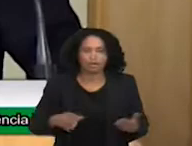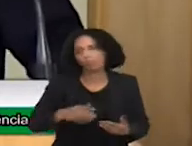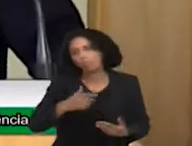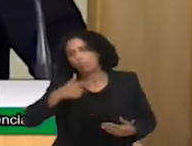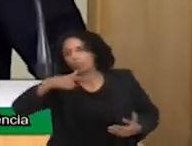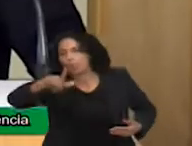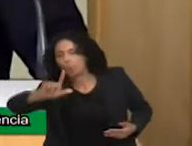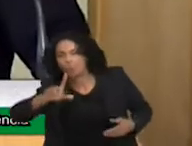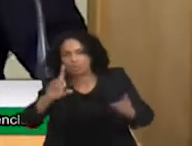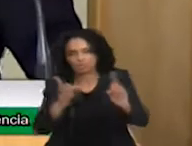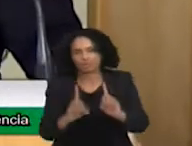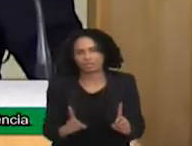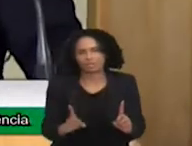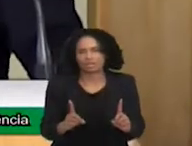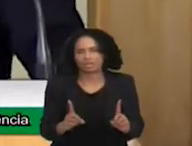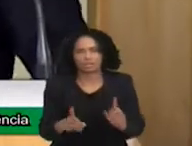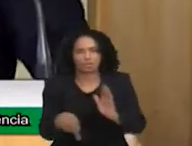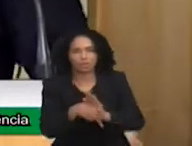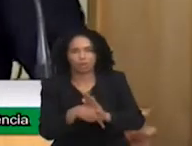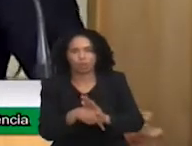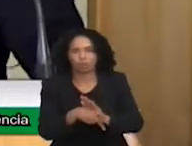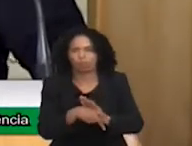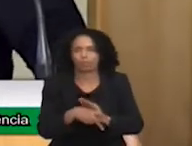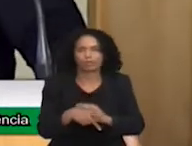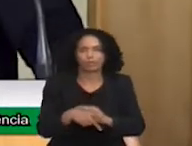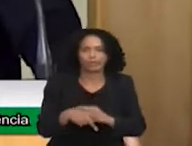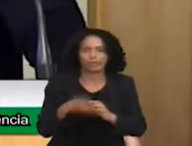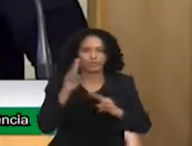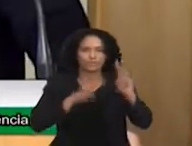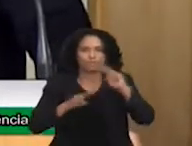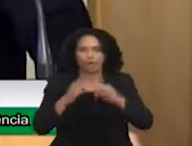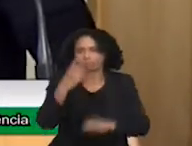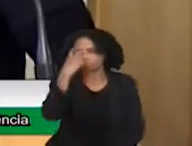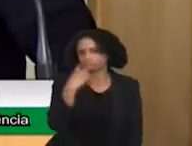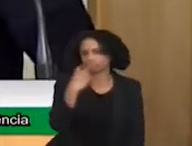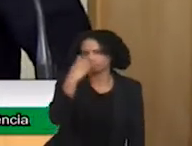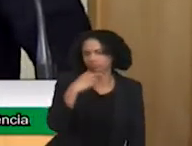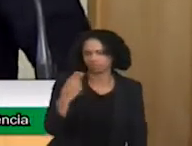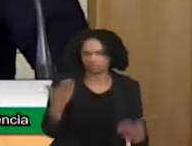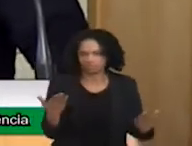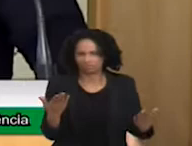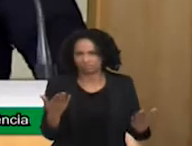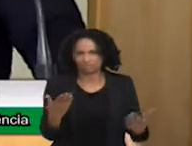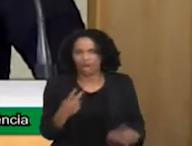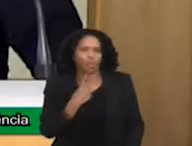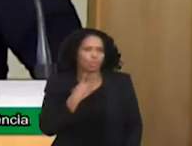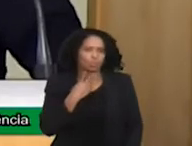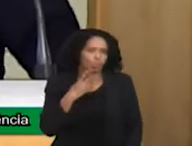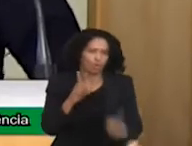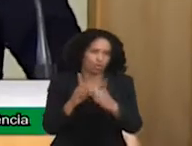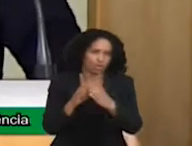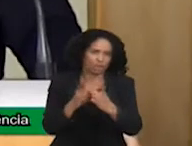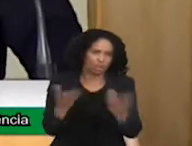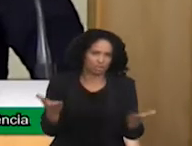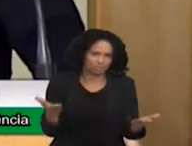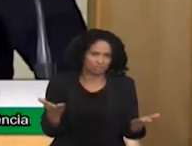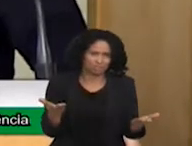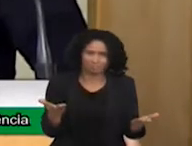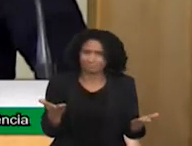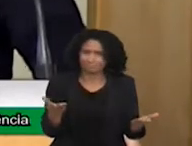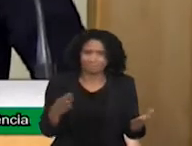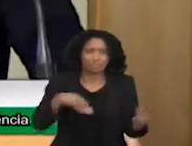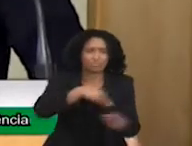visual, pronto. Ela não pode atender ali. E aí o que acontece dentro da questão do autismo?